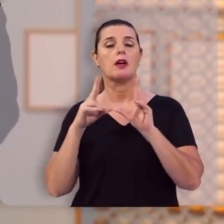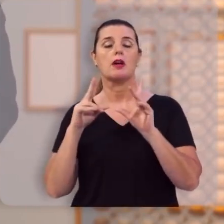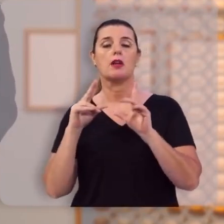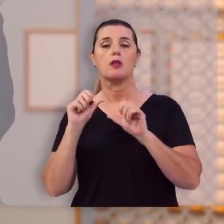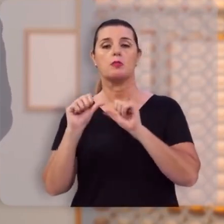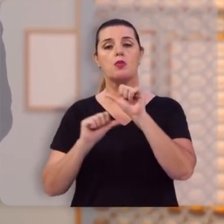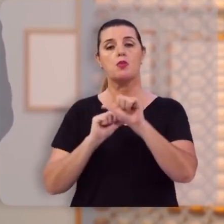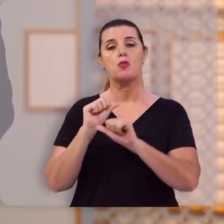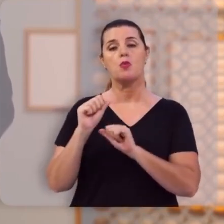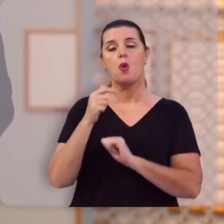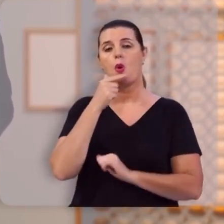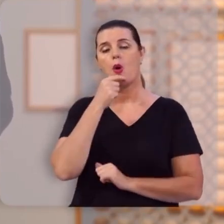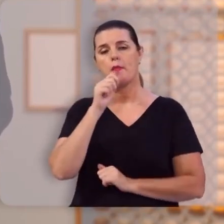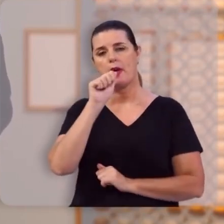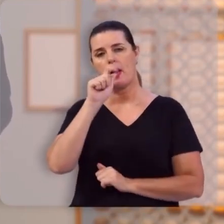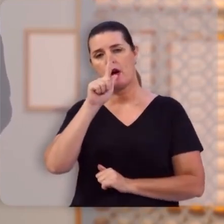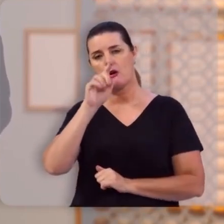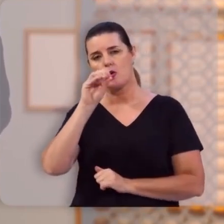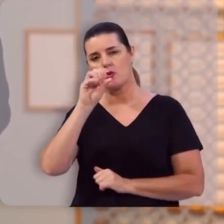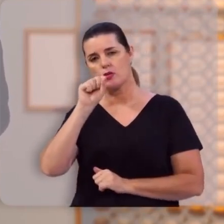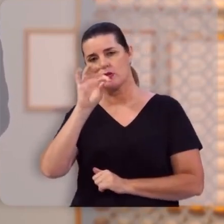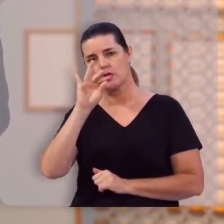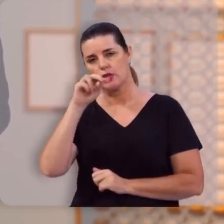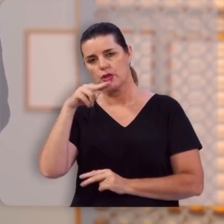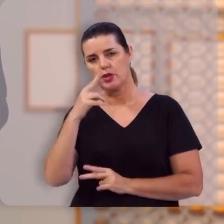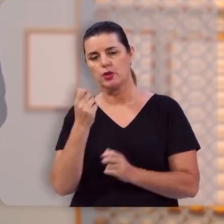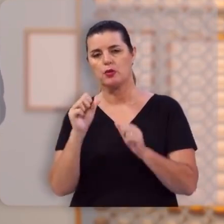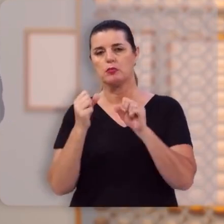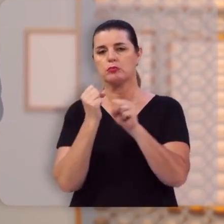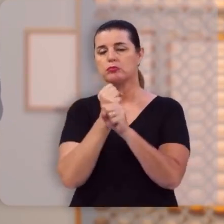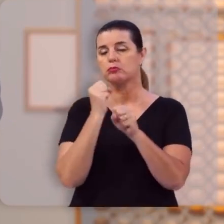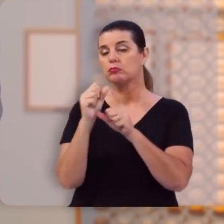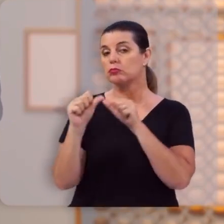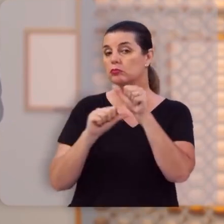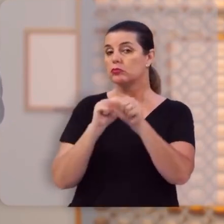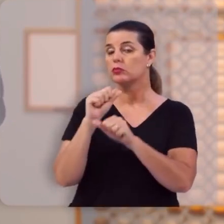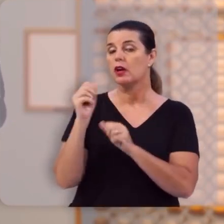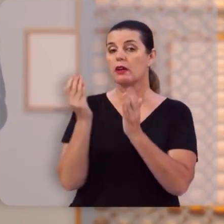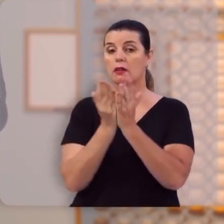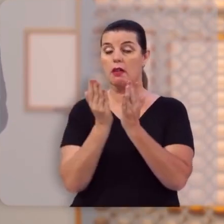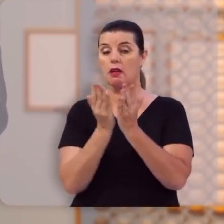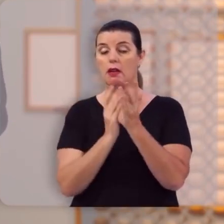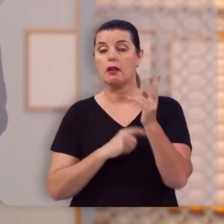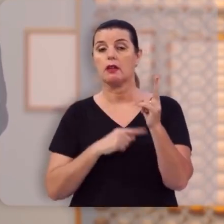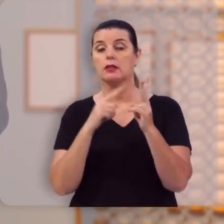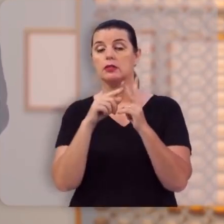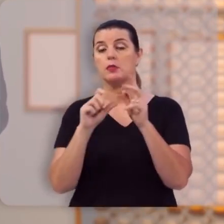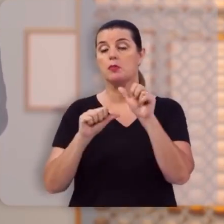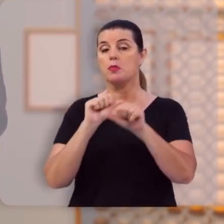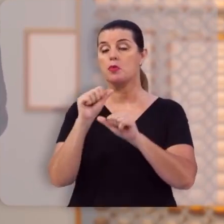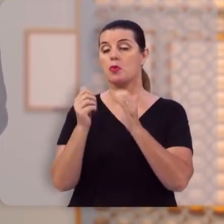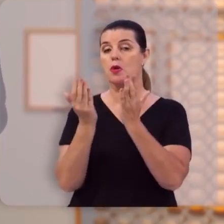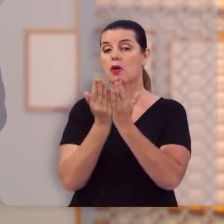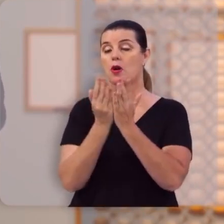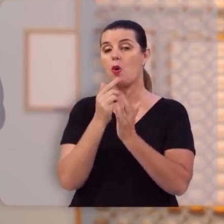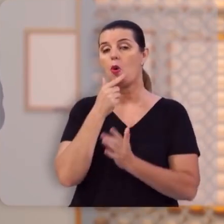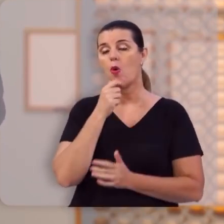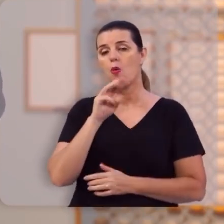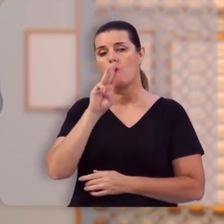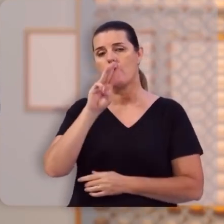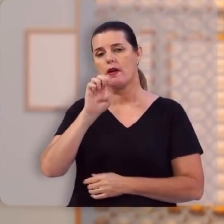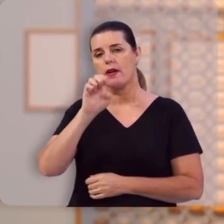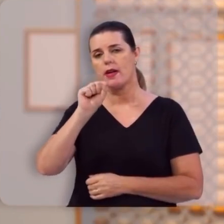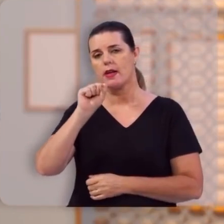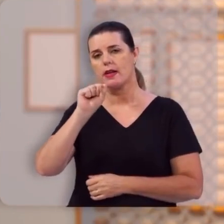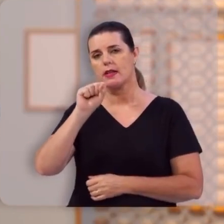de Agostinho, da Reforma Protestante, da conversão de João Wesley, o